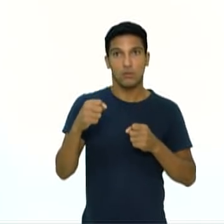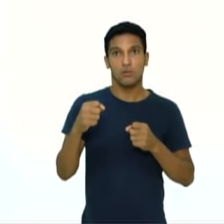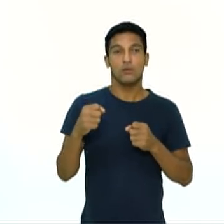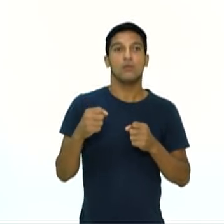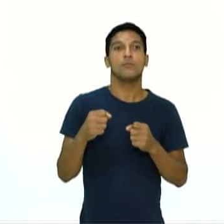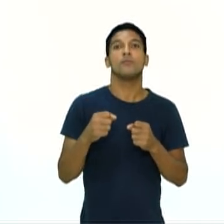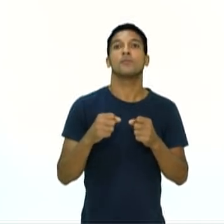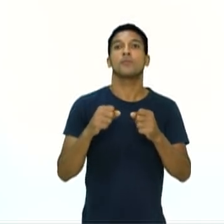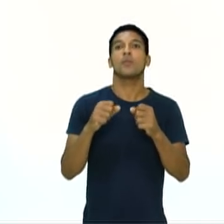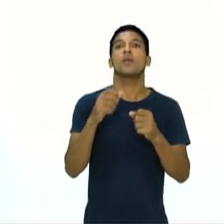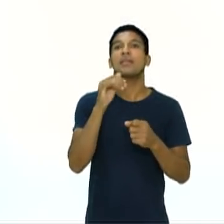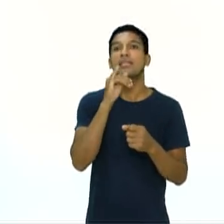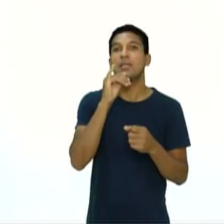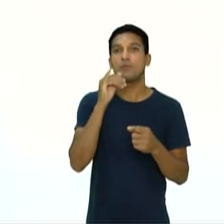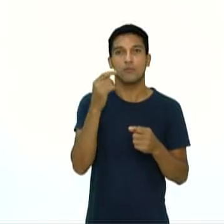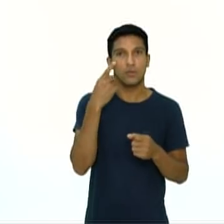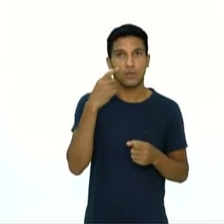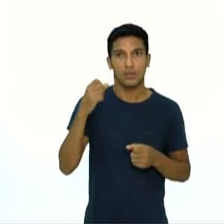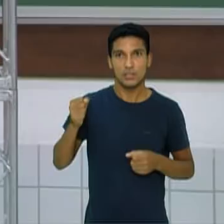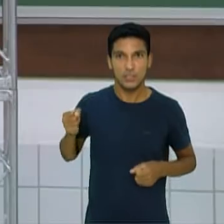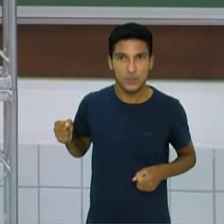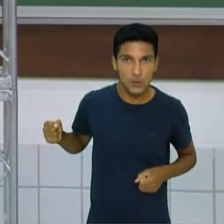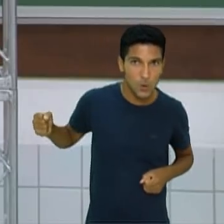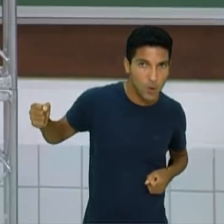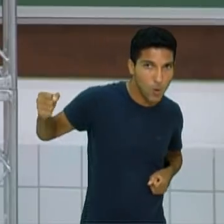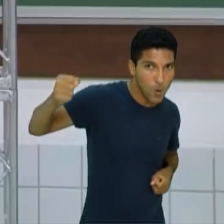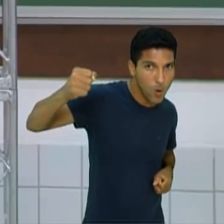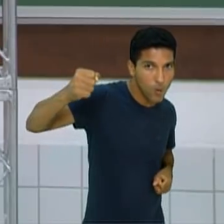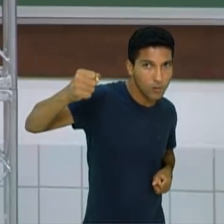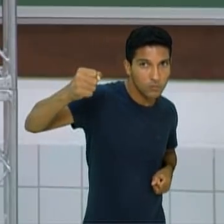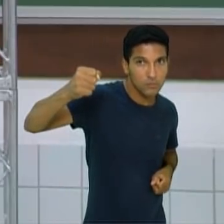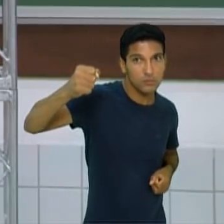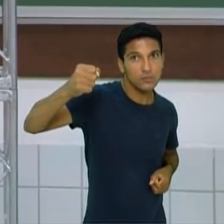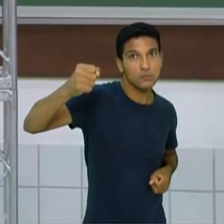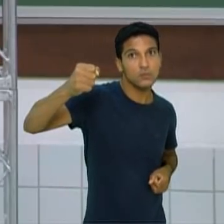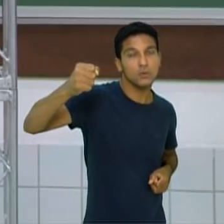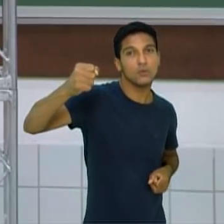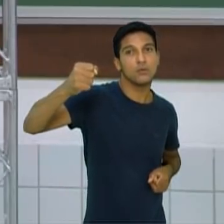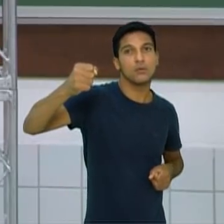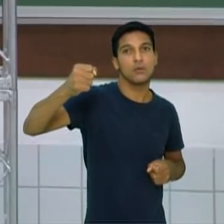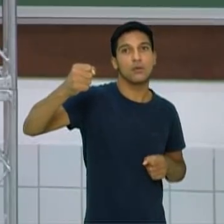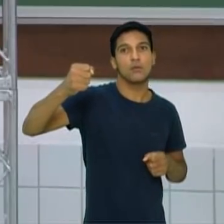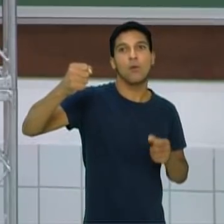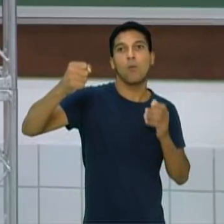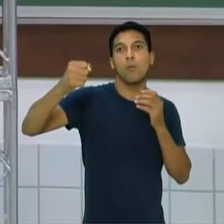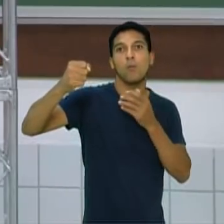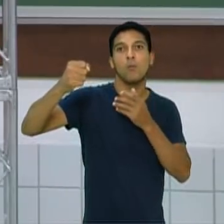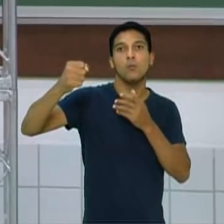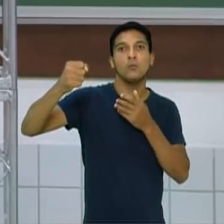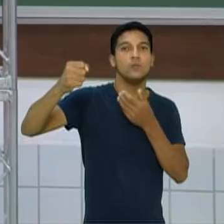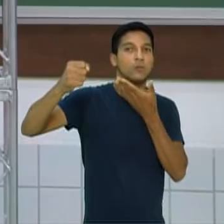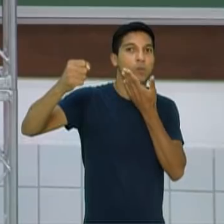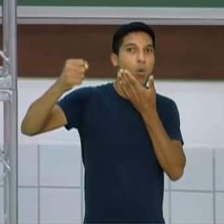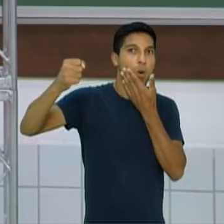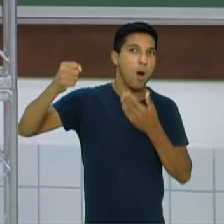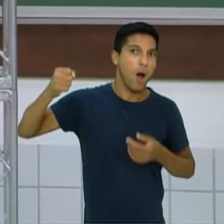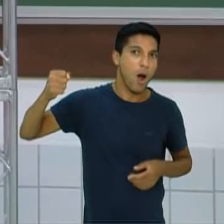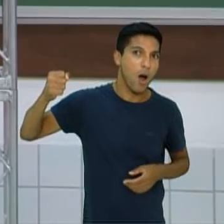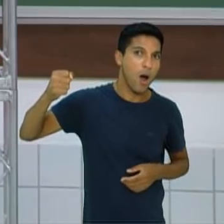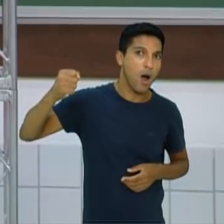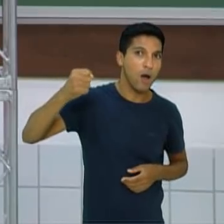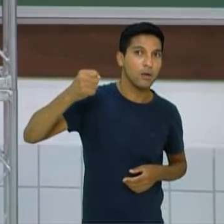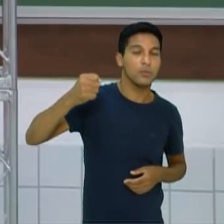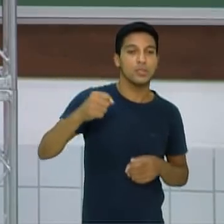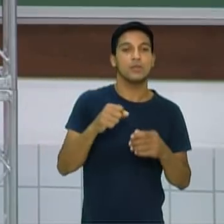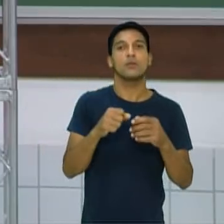Se eu tenho que golpear com o meu punho, tenho que acertar um soco no adversário, ele tem que estar no